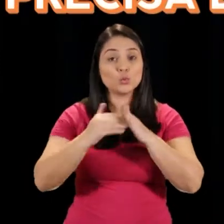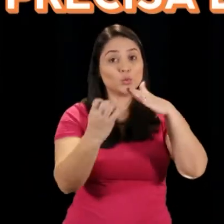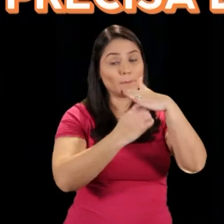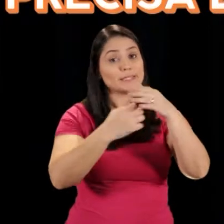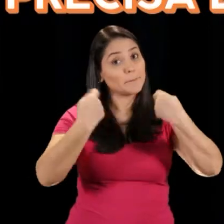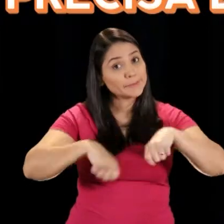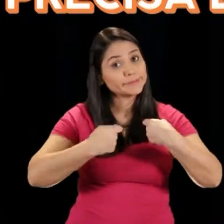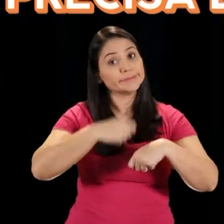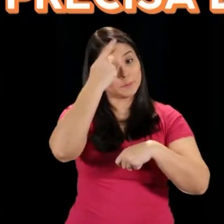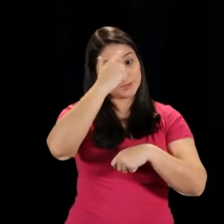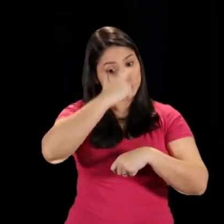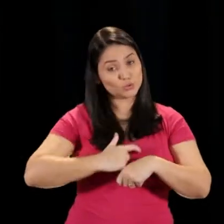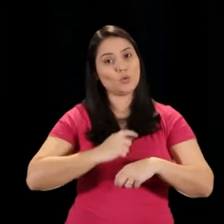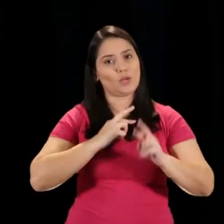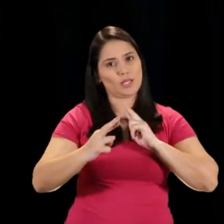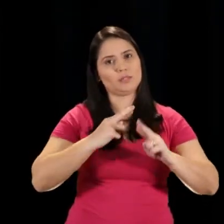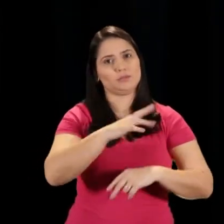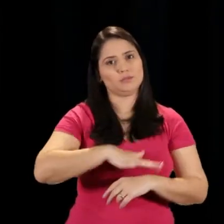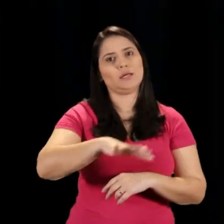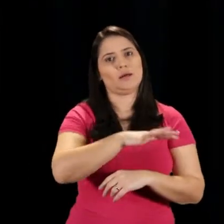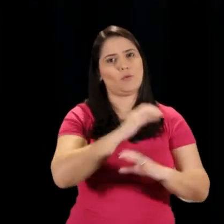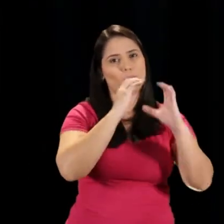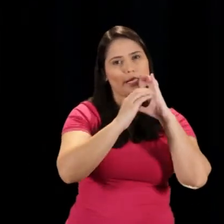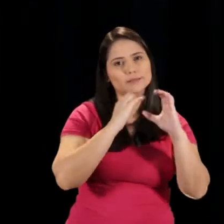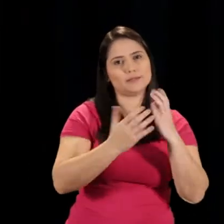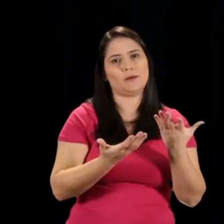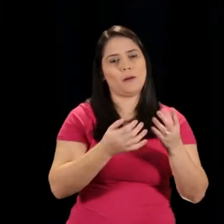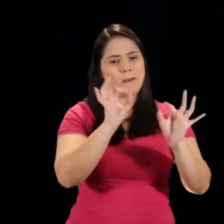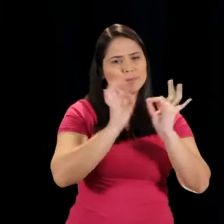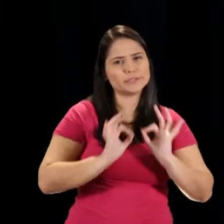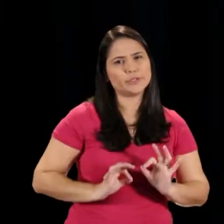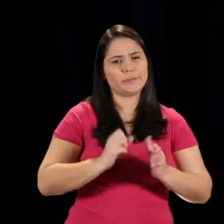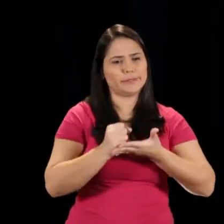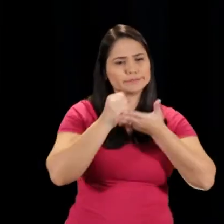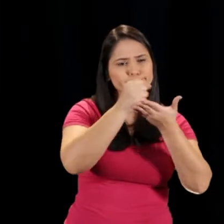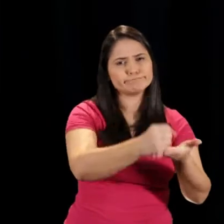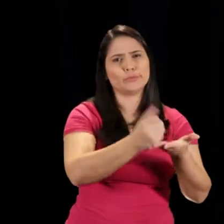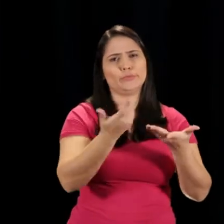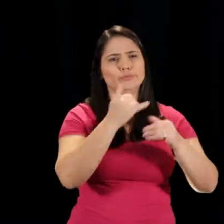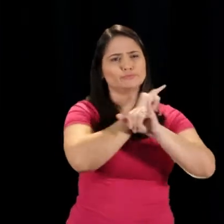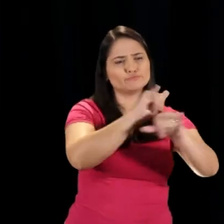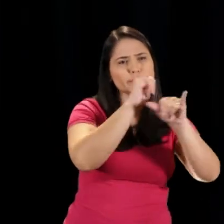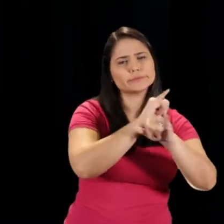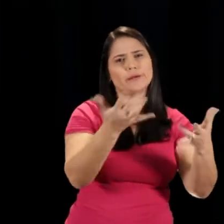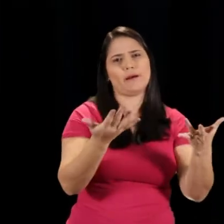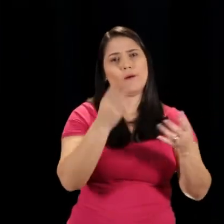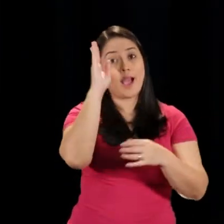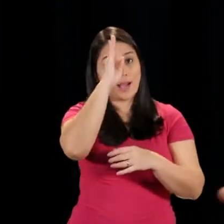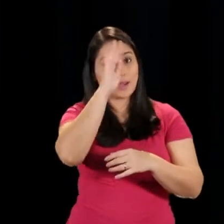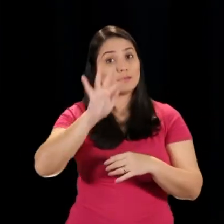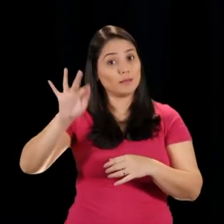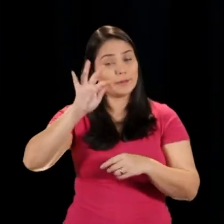se preze precisa de relações públicas para trabalhar com a sua comunicação. Então, desde a área de planejamento, assessoria, divulgação,